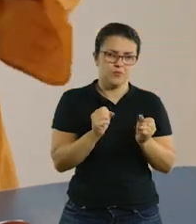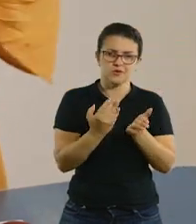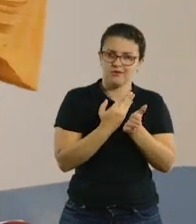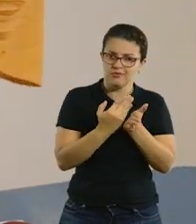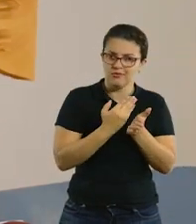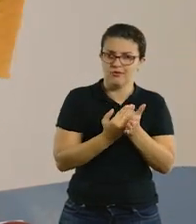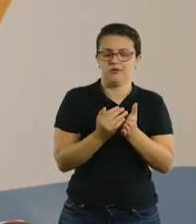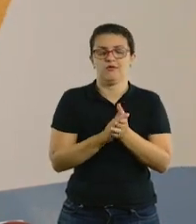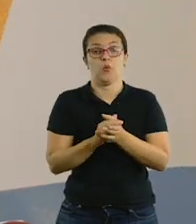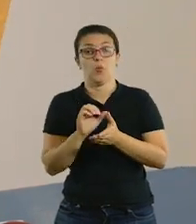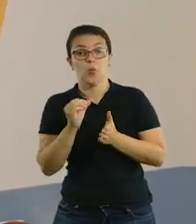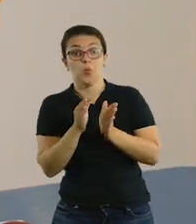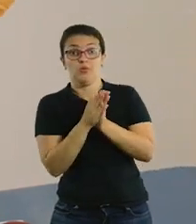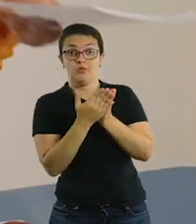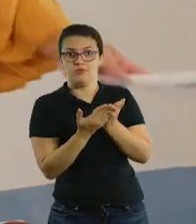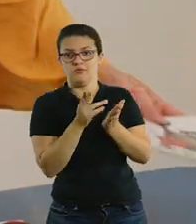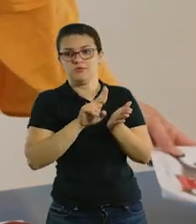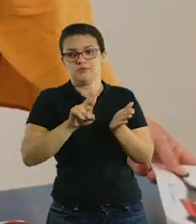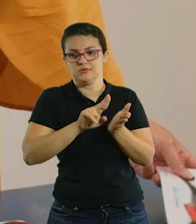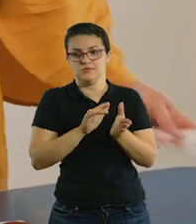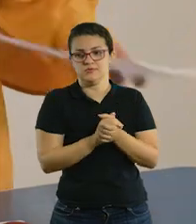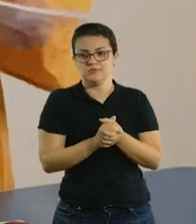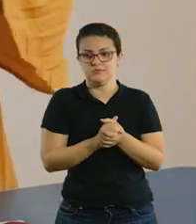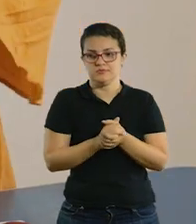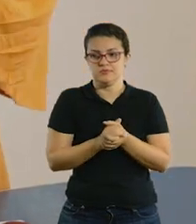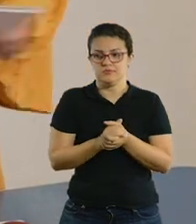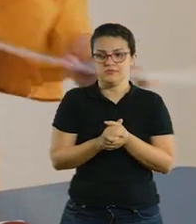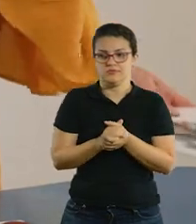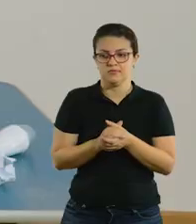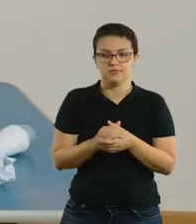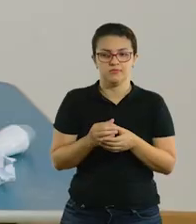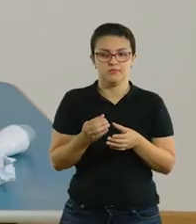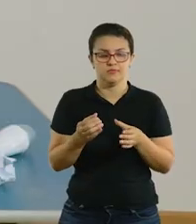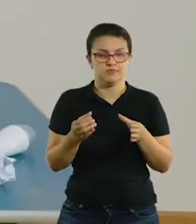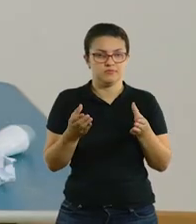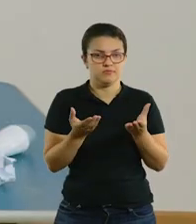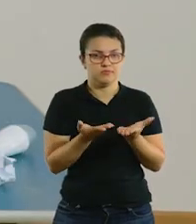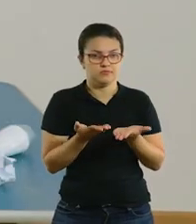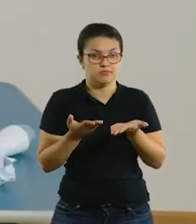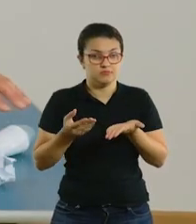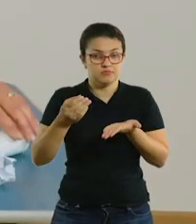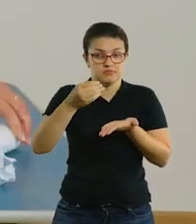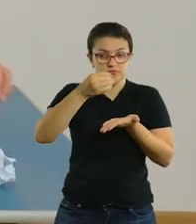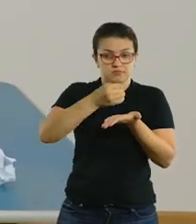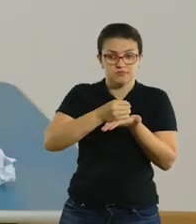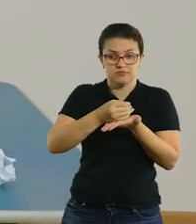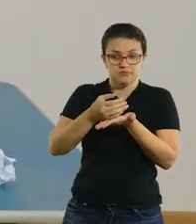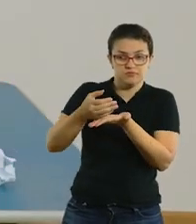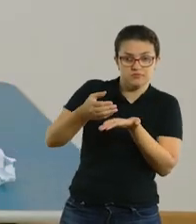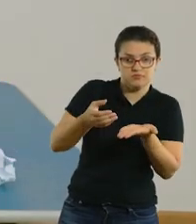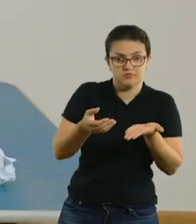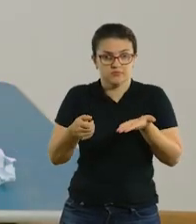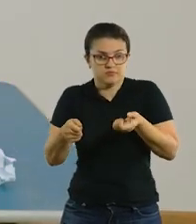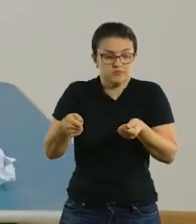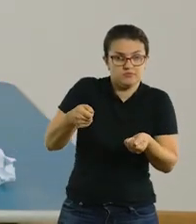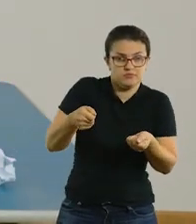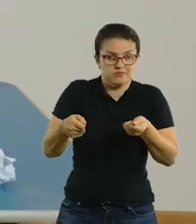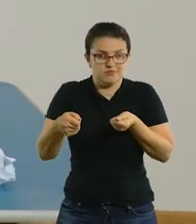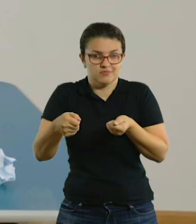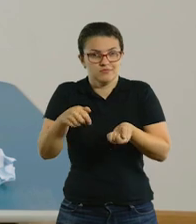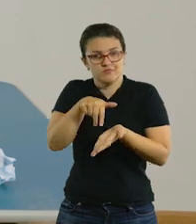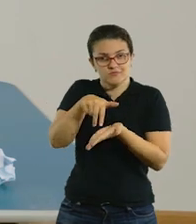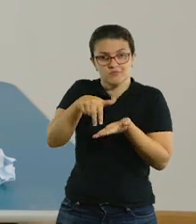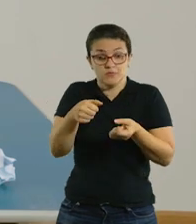tiver, pode ser um caderno, pode ser um livro da criança. E você vai colocar alguns objetos em cima,